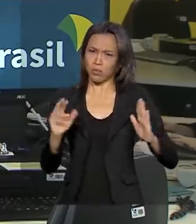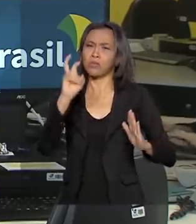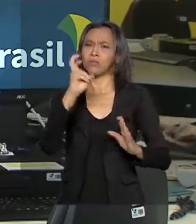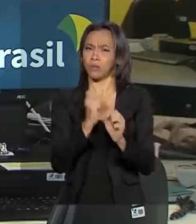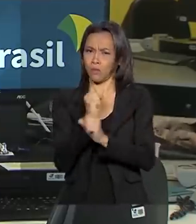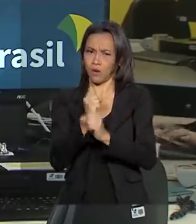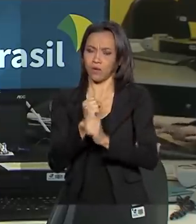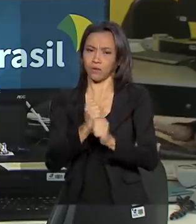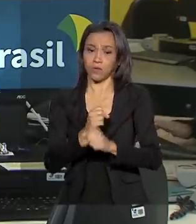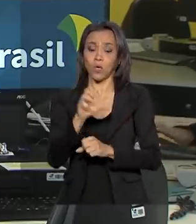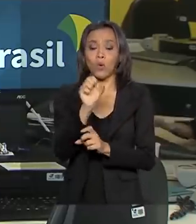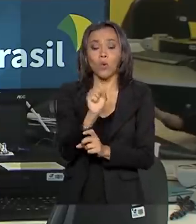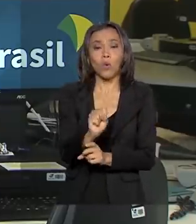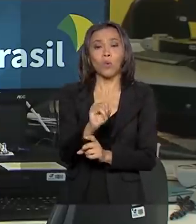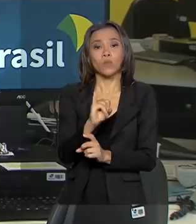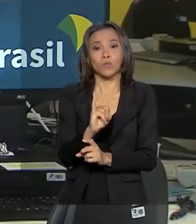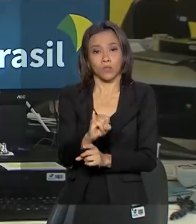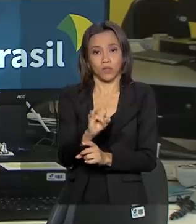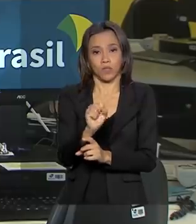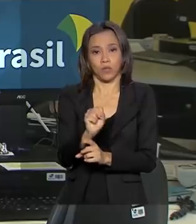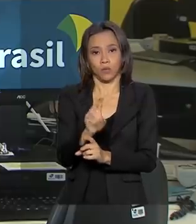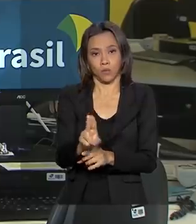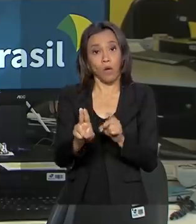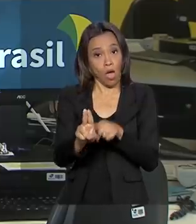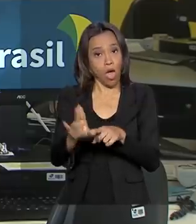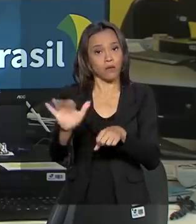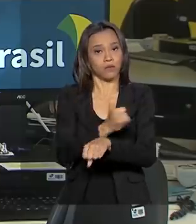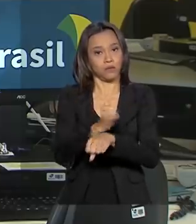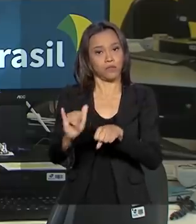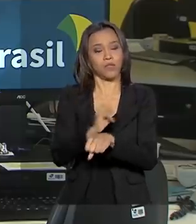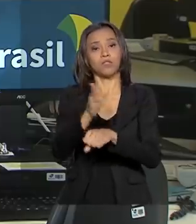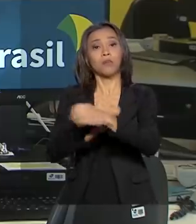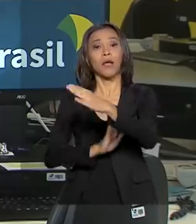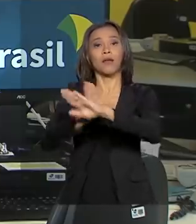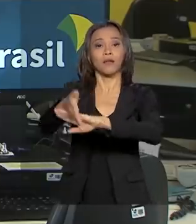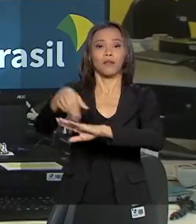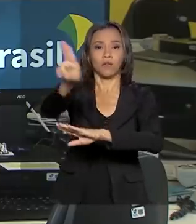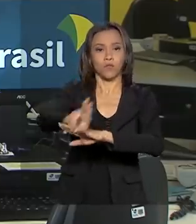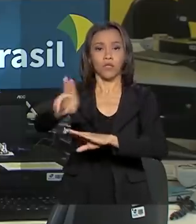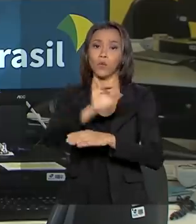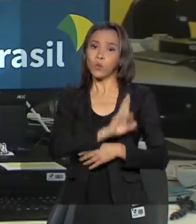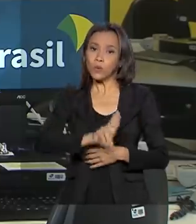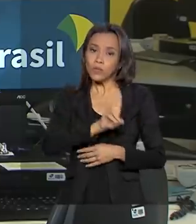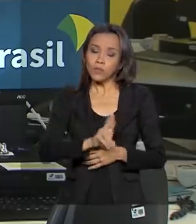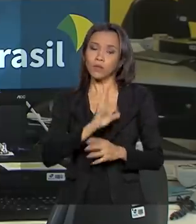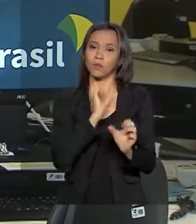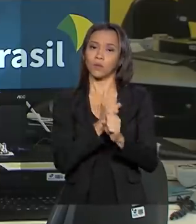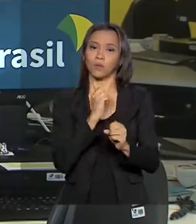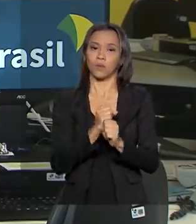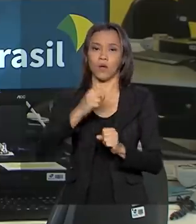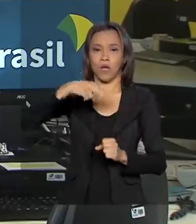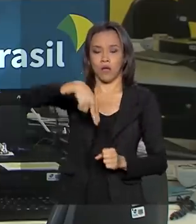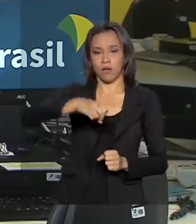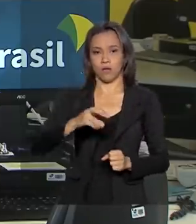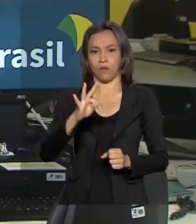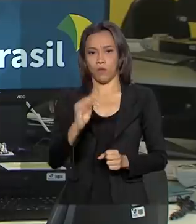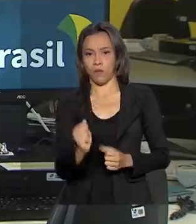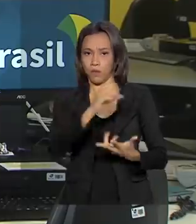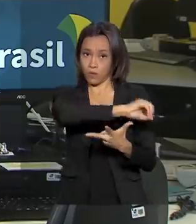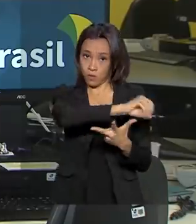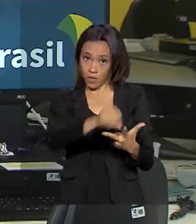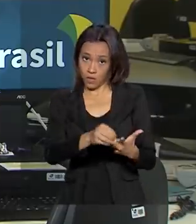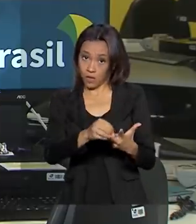forma de entrar para o ensino superior público com a nota do Exame Nacional do Ensino Médio, o Enem, divulgada na semana passada.